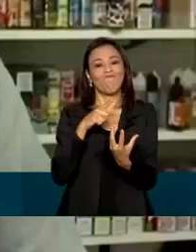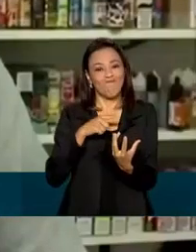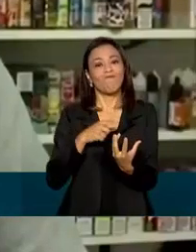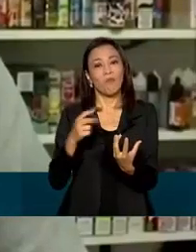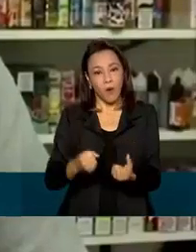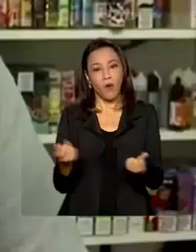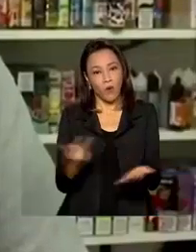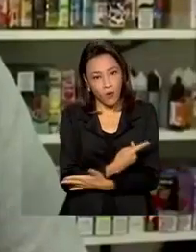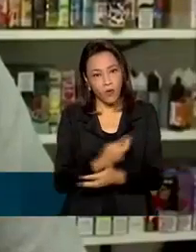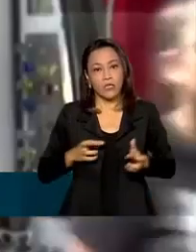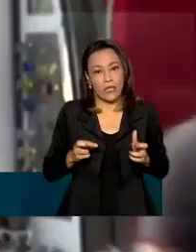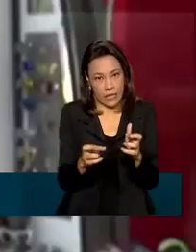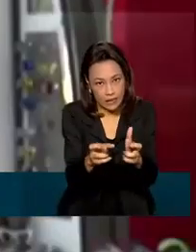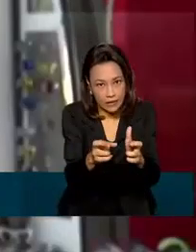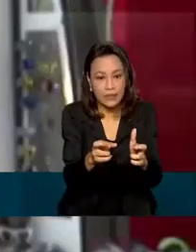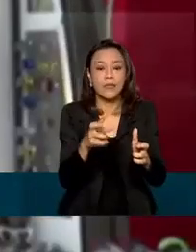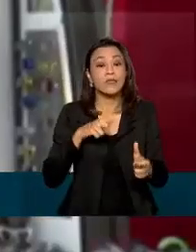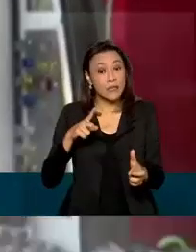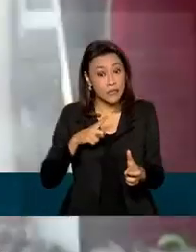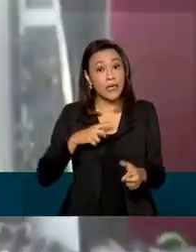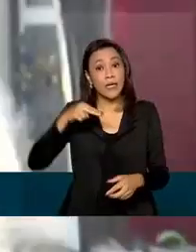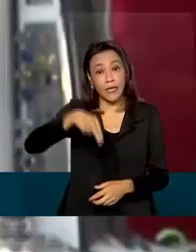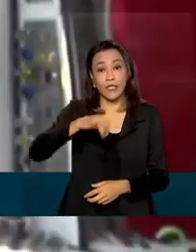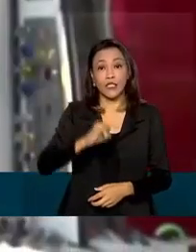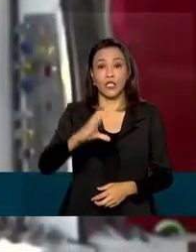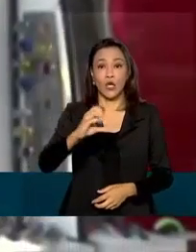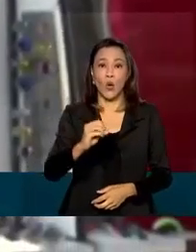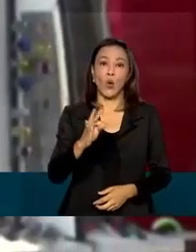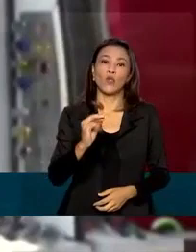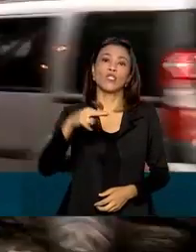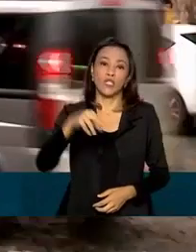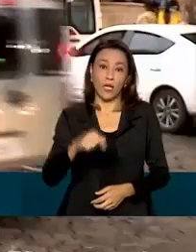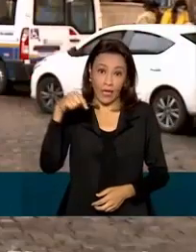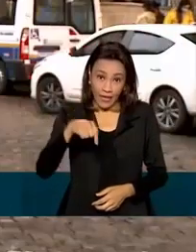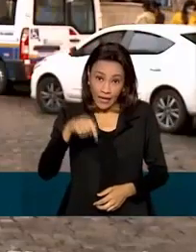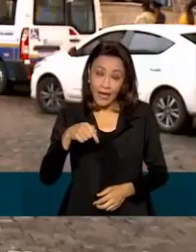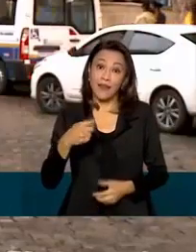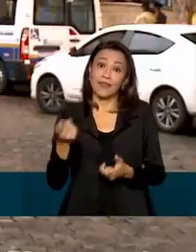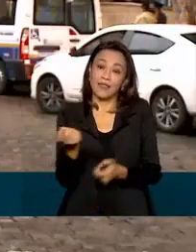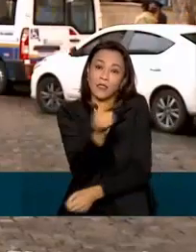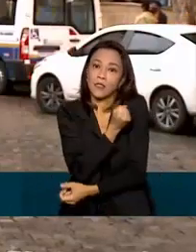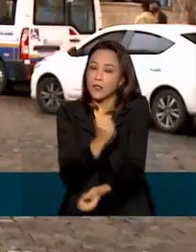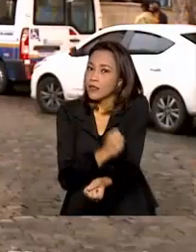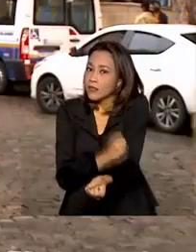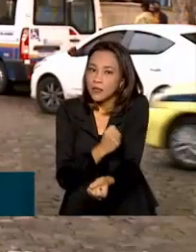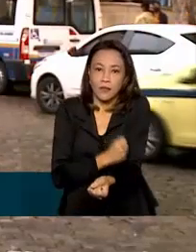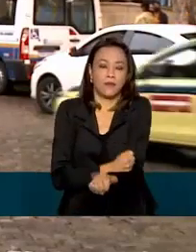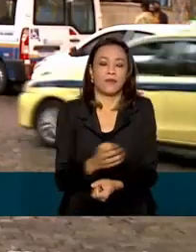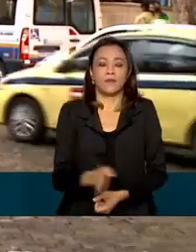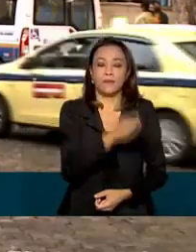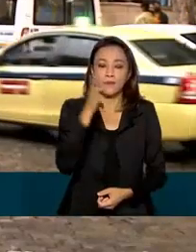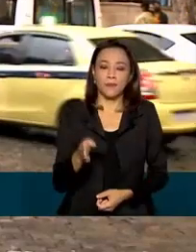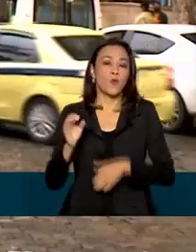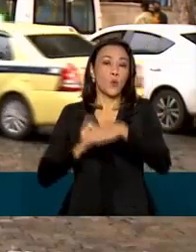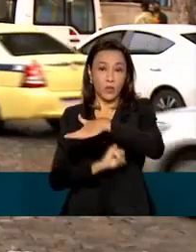cancerígenas. Muitos contêm nicotina, que leva à dependência química. Um levantamento do Instituto Nacional de